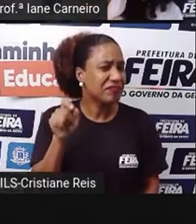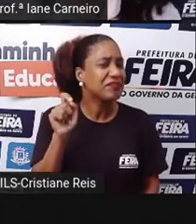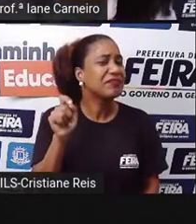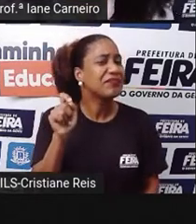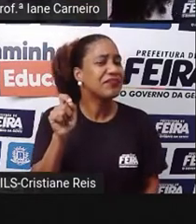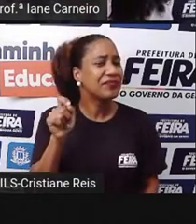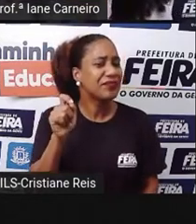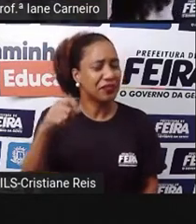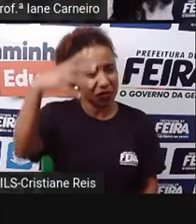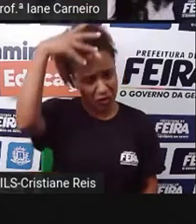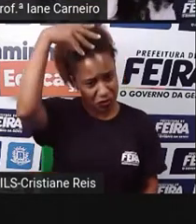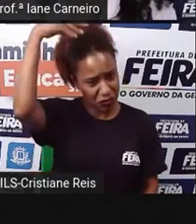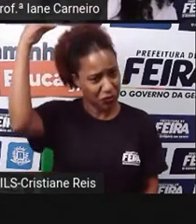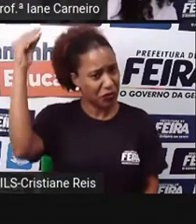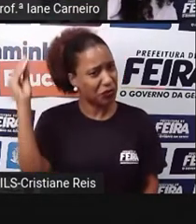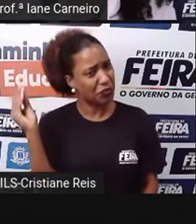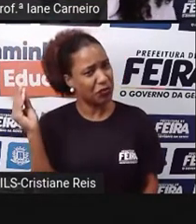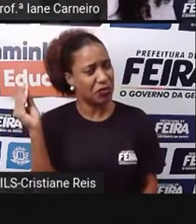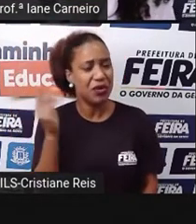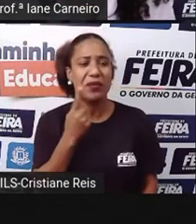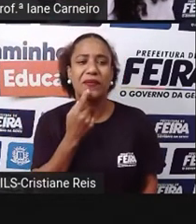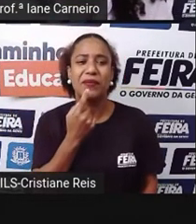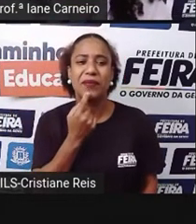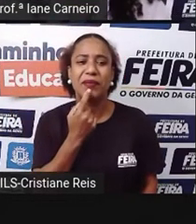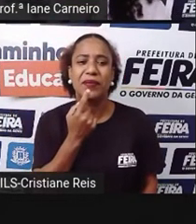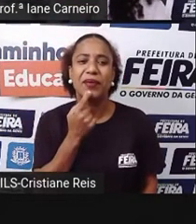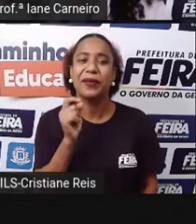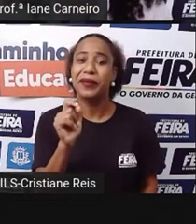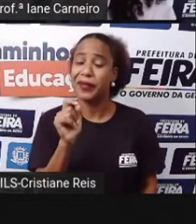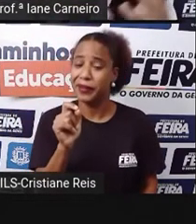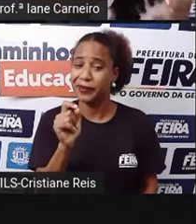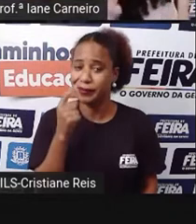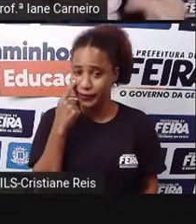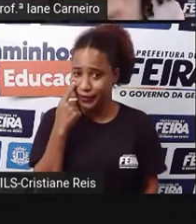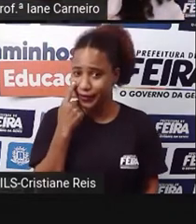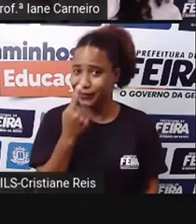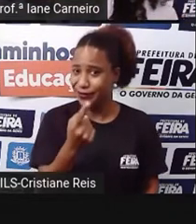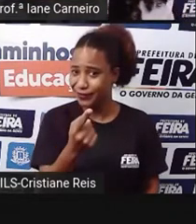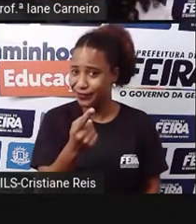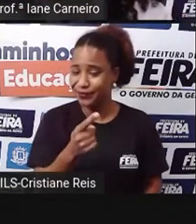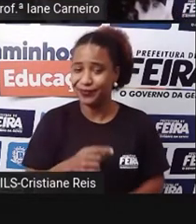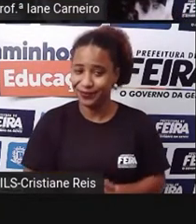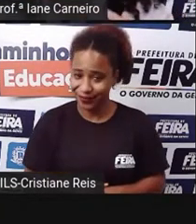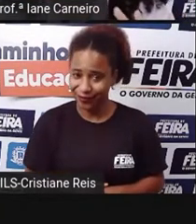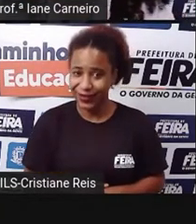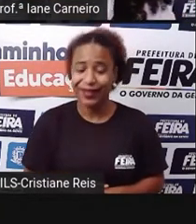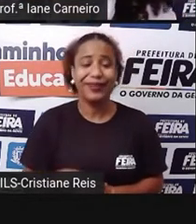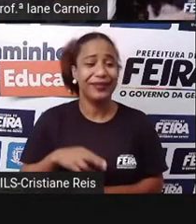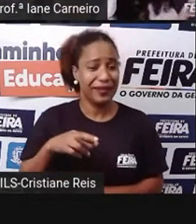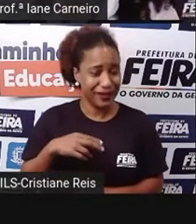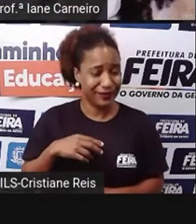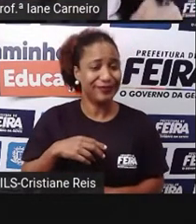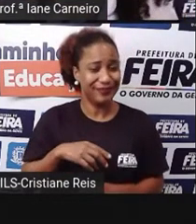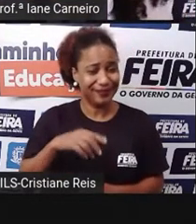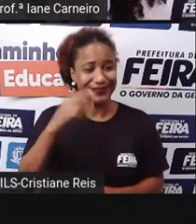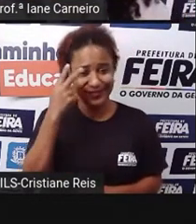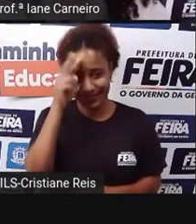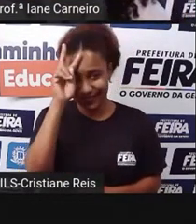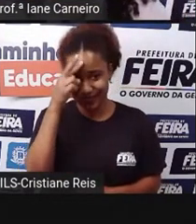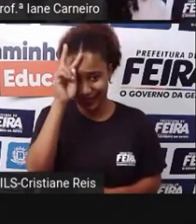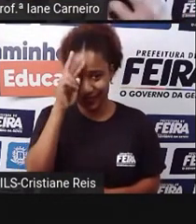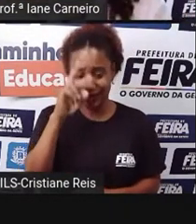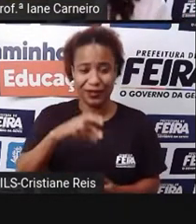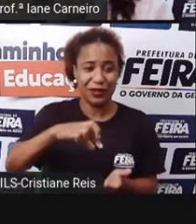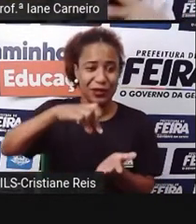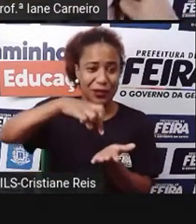Que usa aí um gorro vermelho? Olha só, o Saci Pererê, olha o nome dele, Saci Pererê.